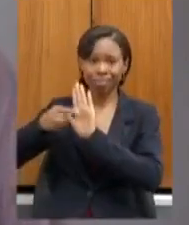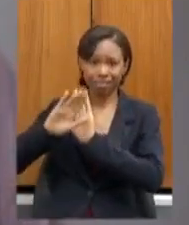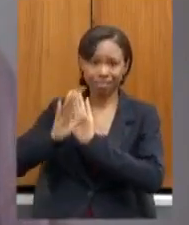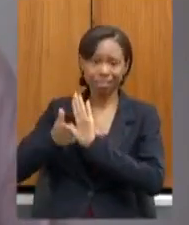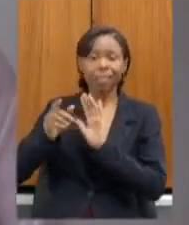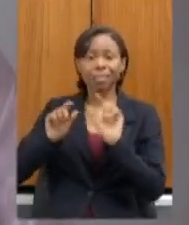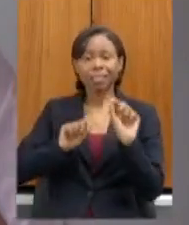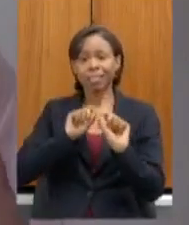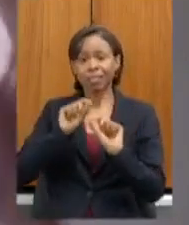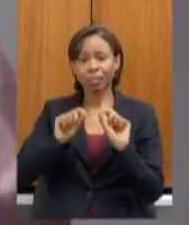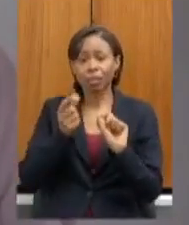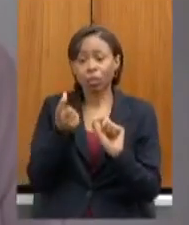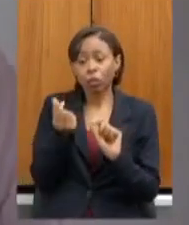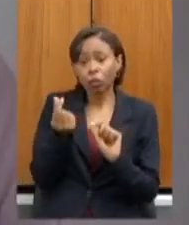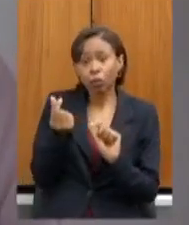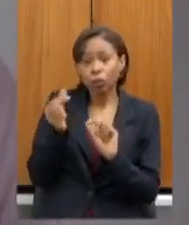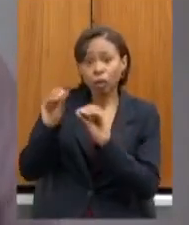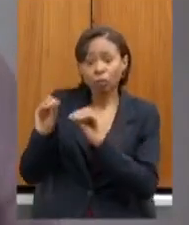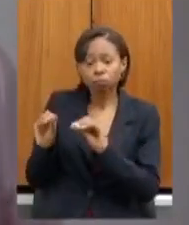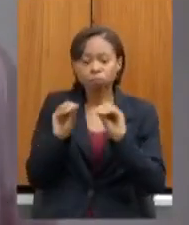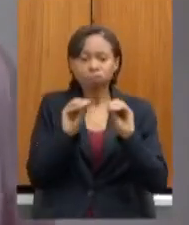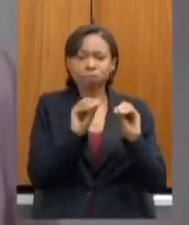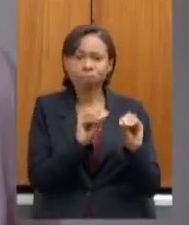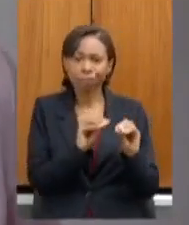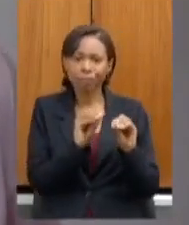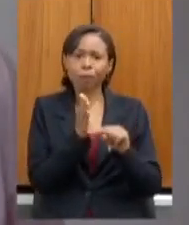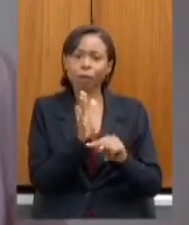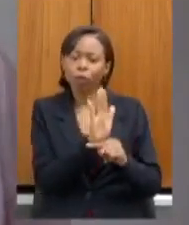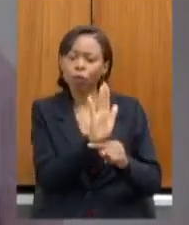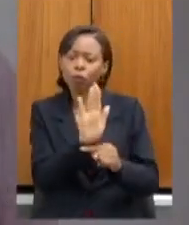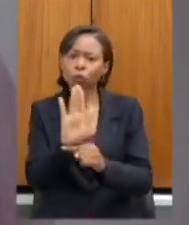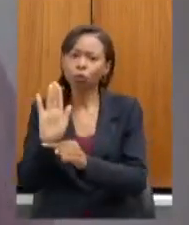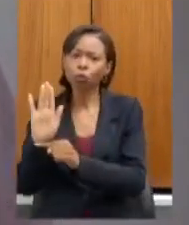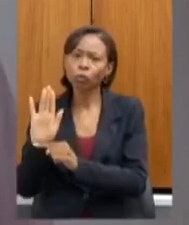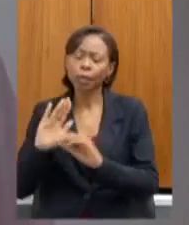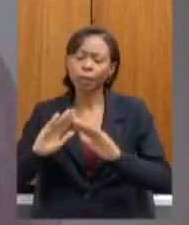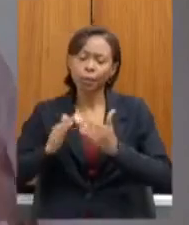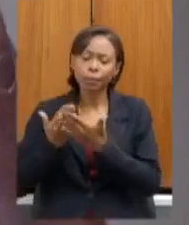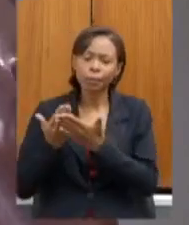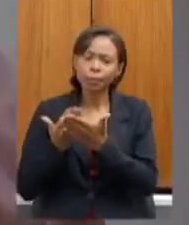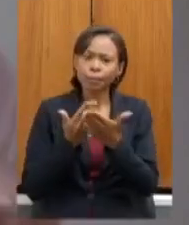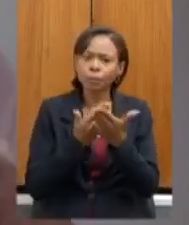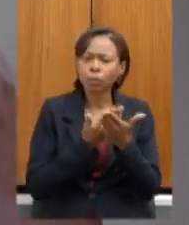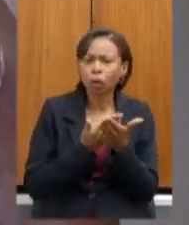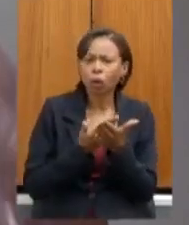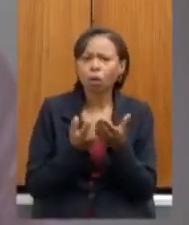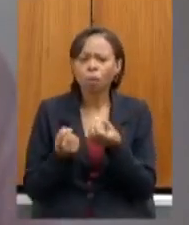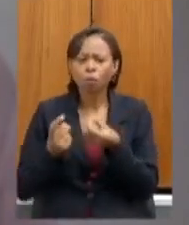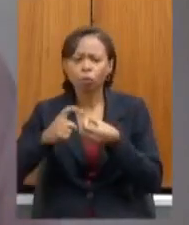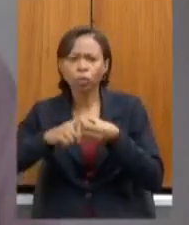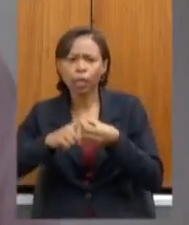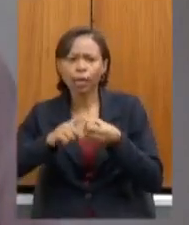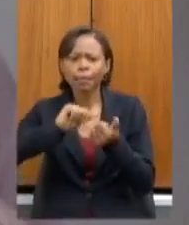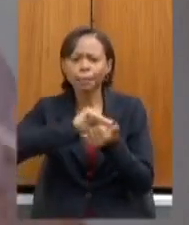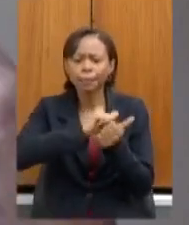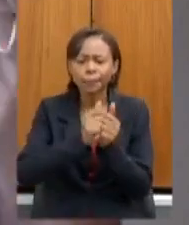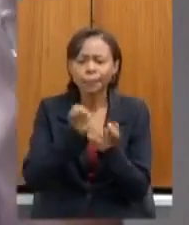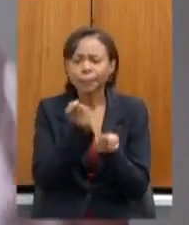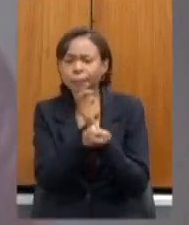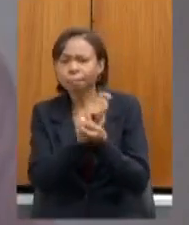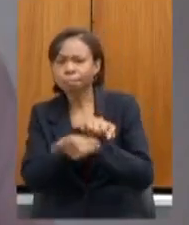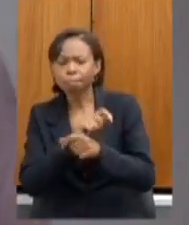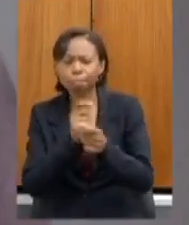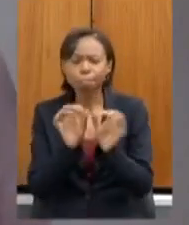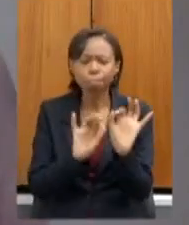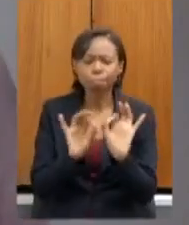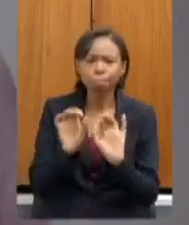financeiras para garantir essa operação nas escolas muitas das escolas já iniciando as adaptações necessárias fazendo